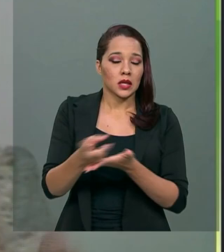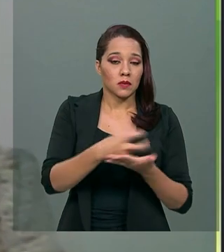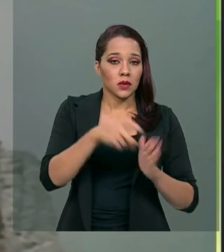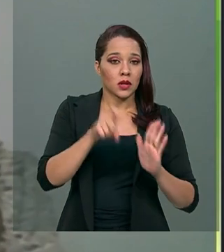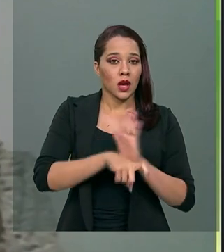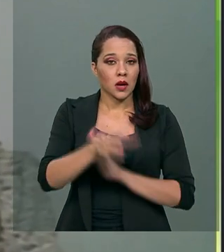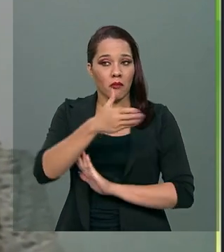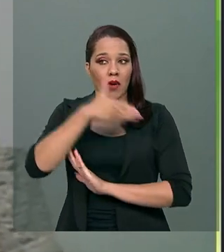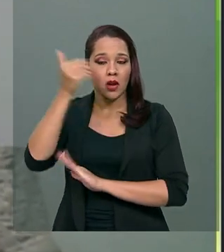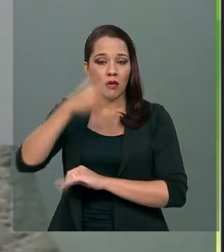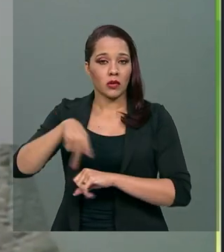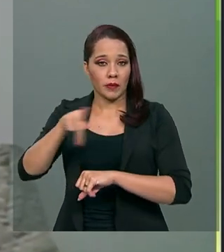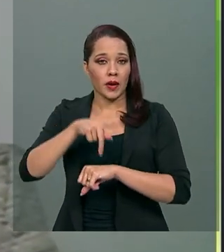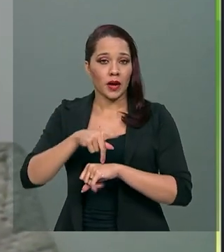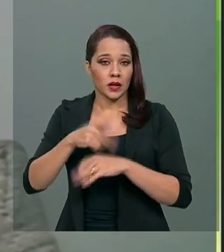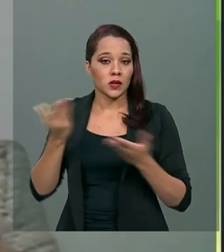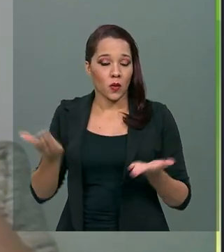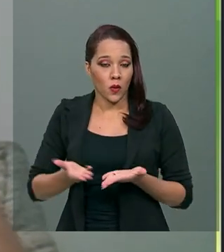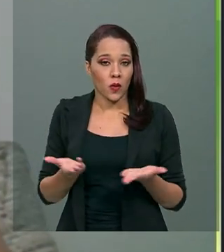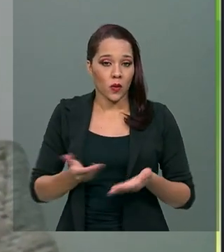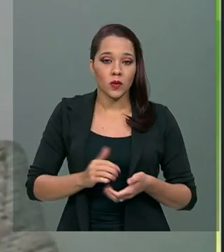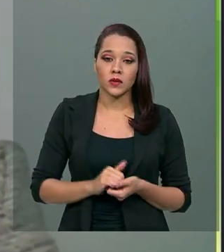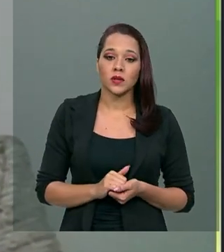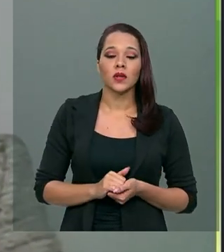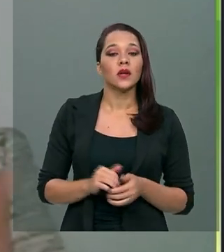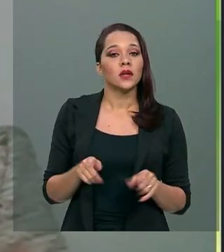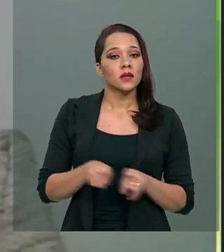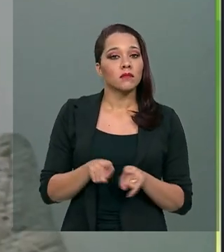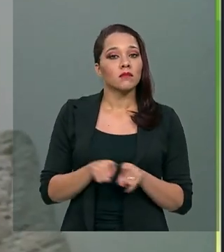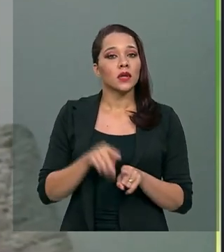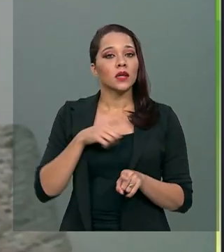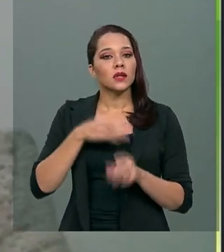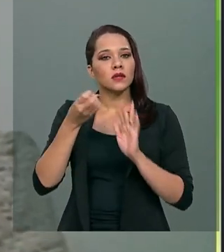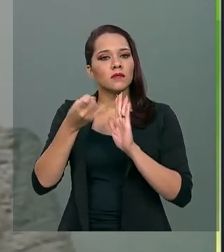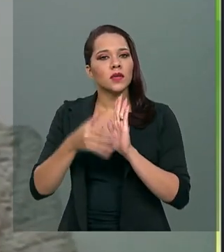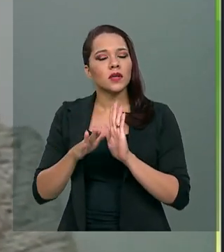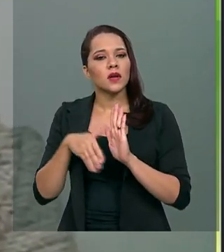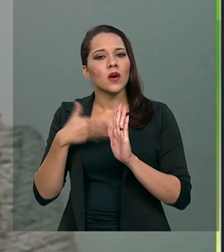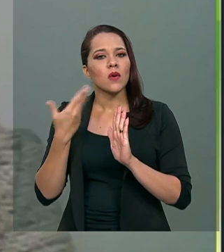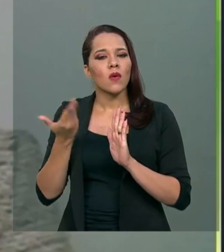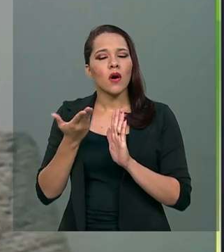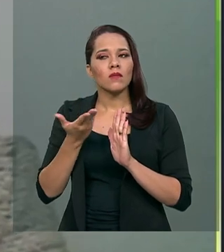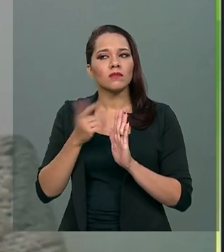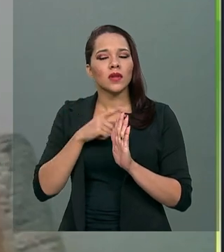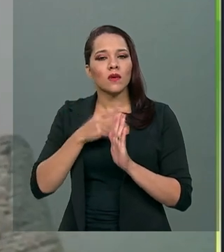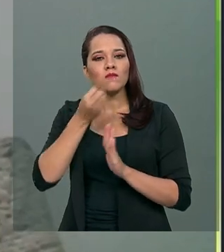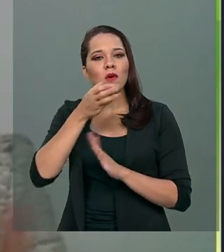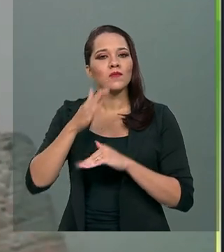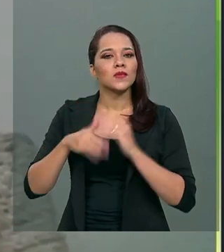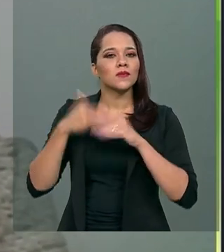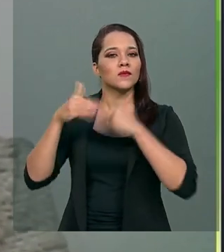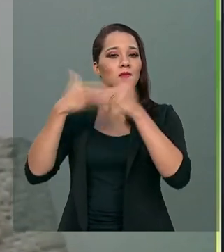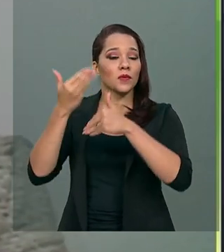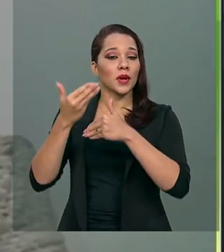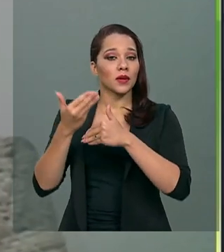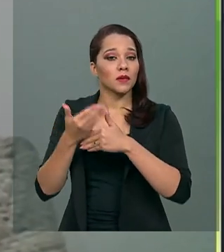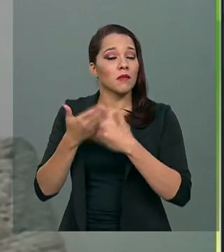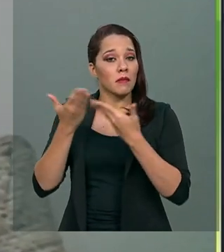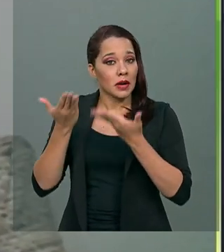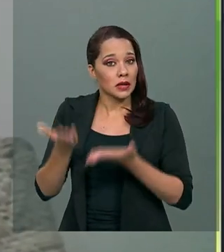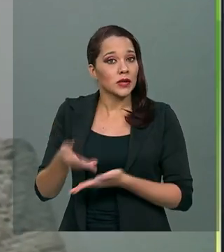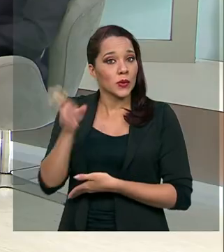melhor para o país em que a gente está vivendo, que determine um rumo de desenvolvimento e que, para isso,